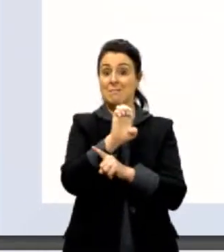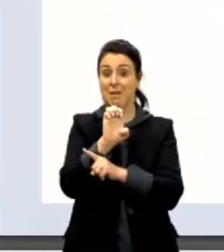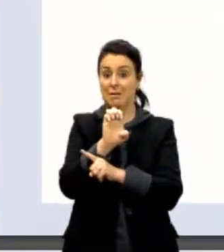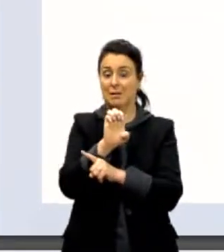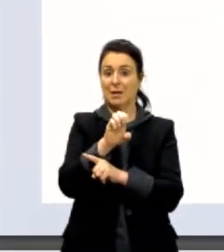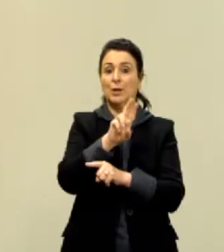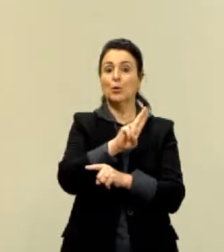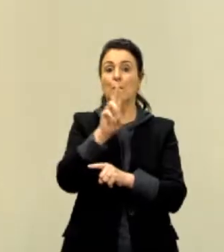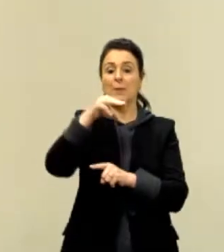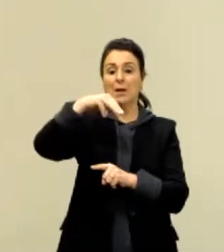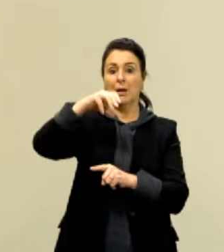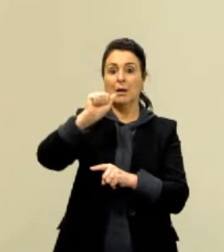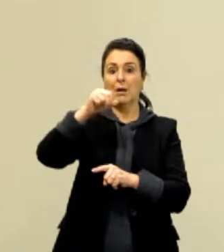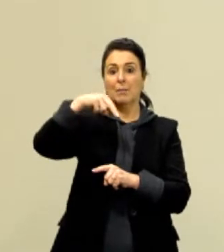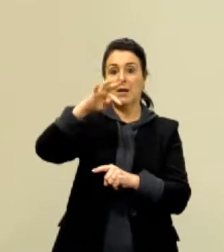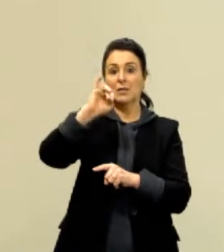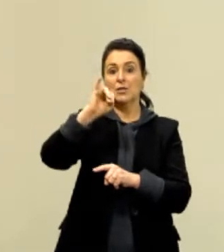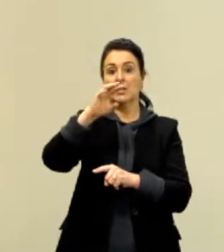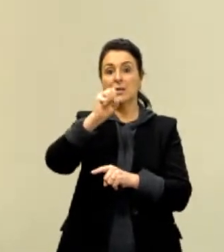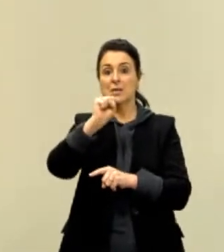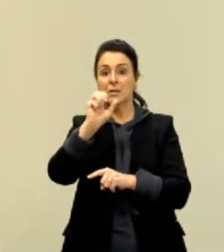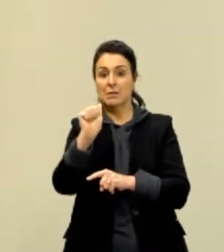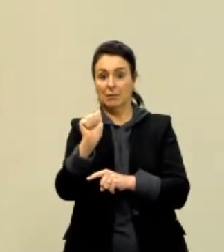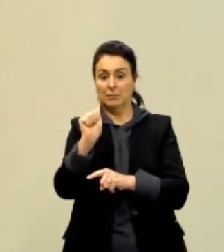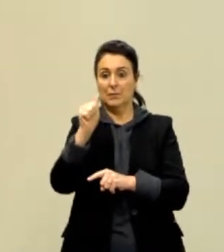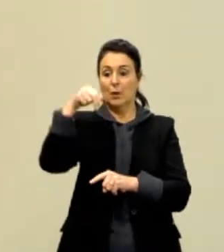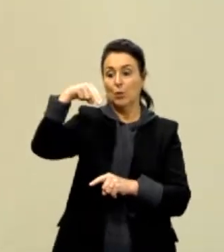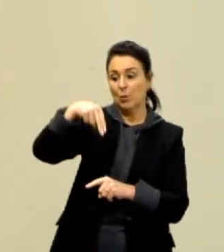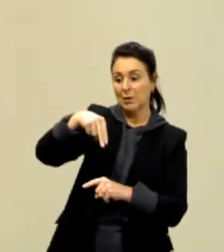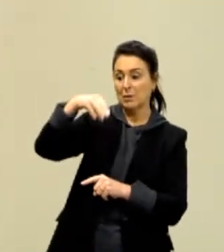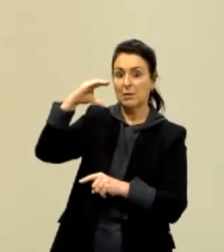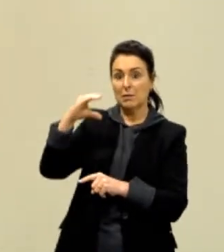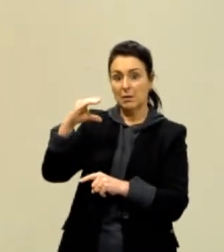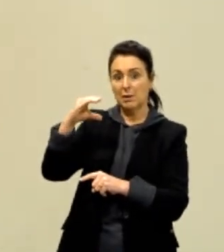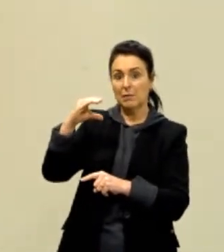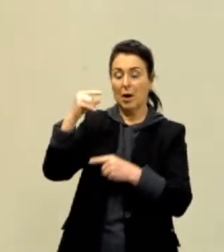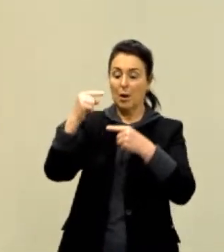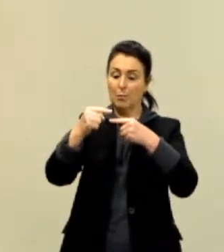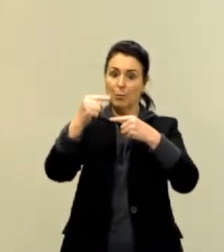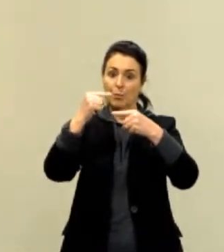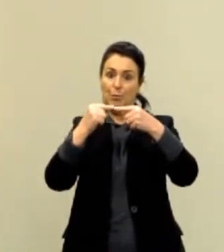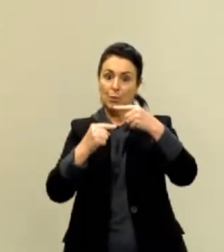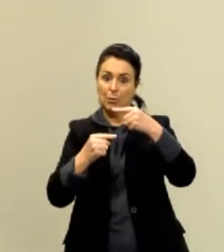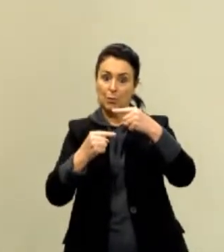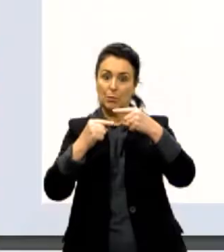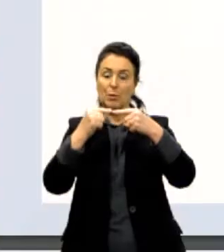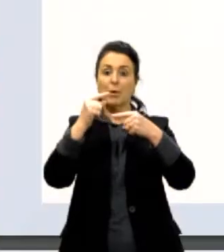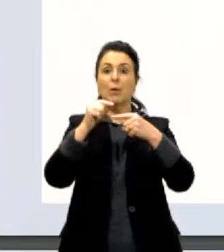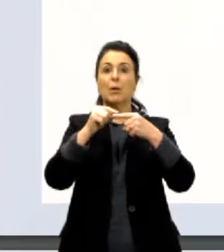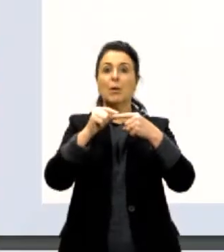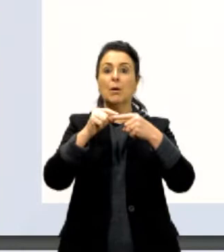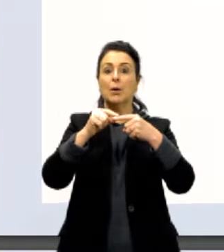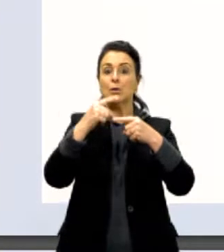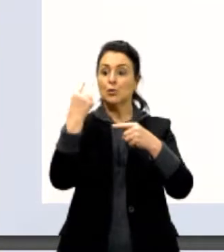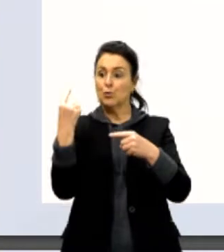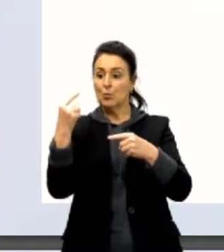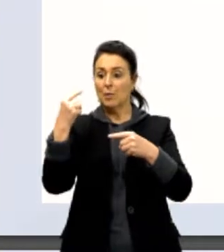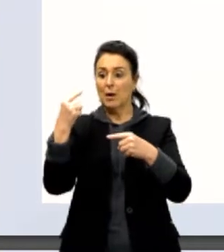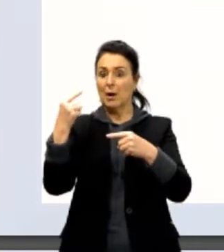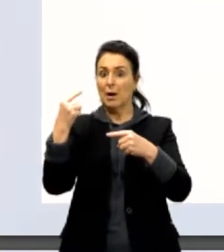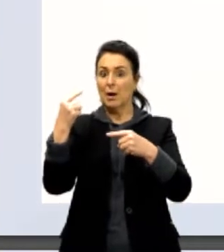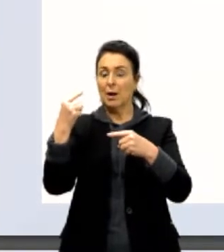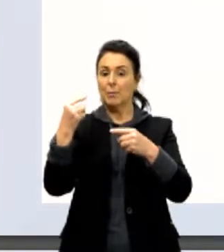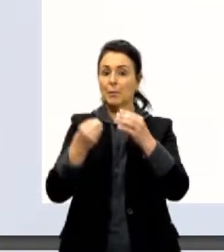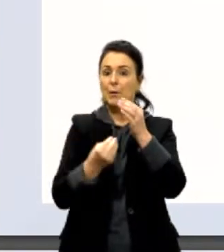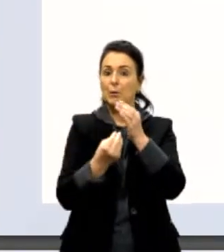a gente vai dizer que a notação científica é sempre um produto de uma mantiça por uma potência de 10. Mas